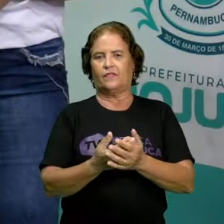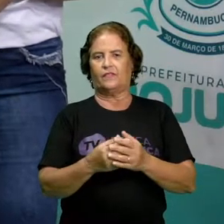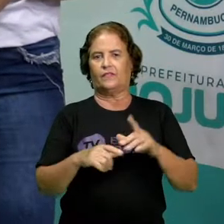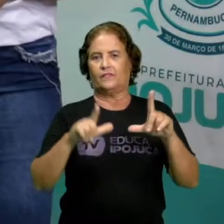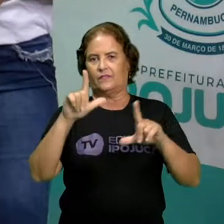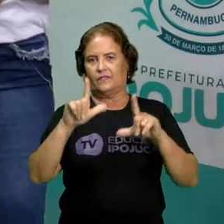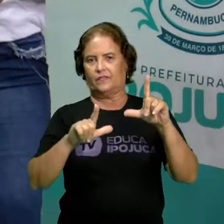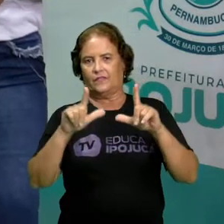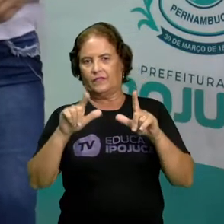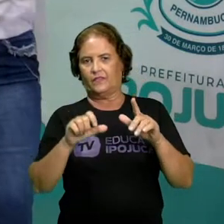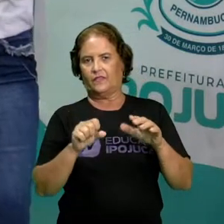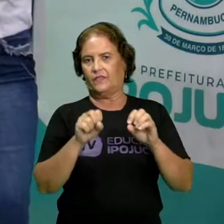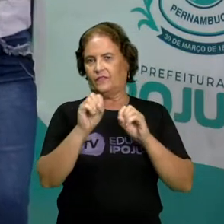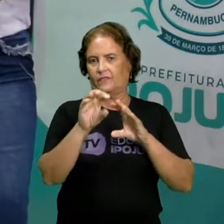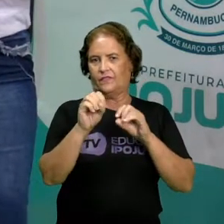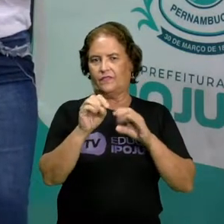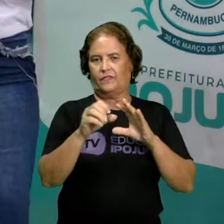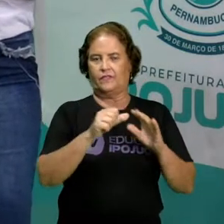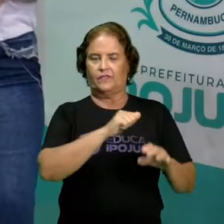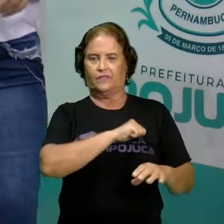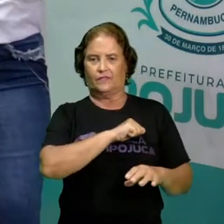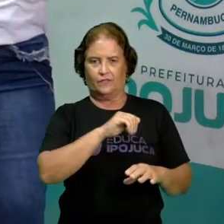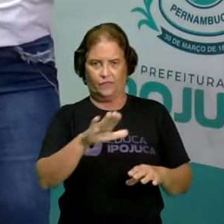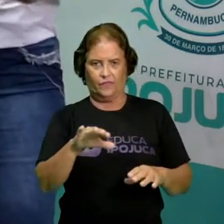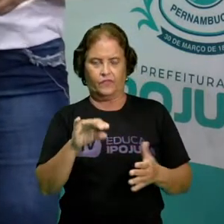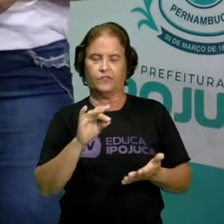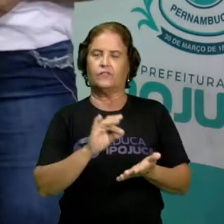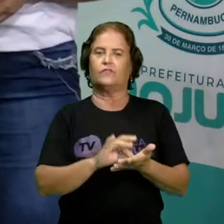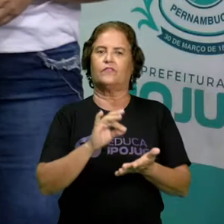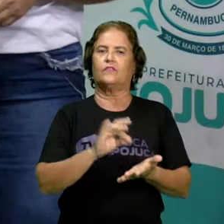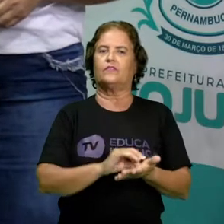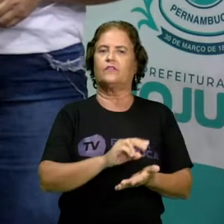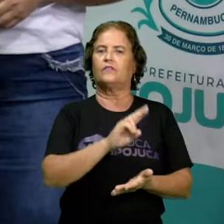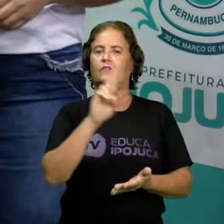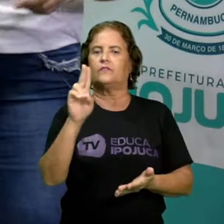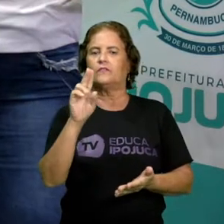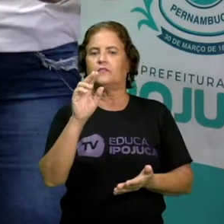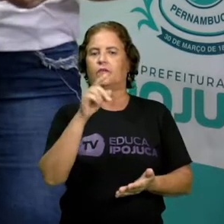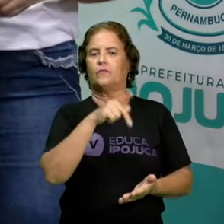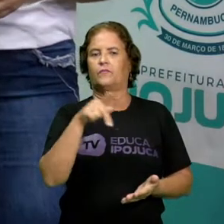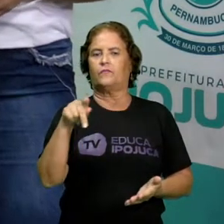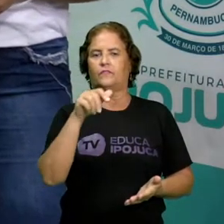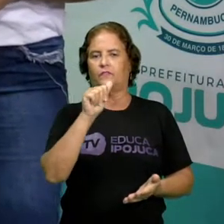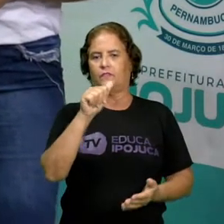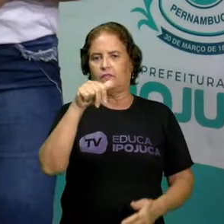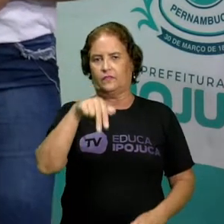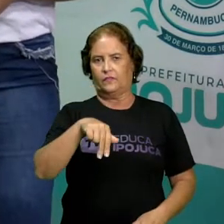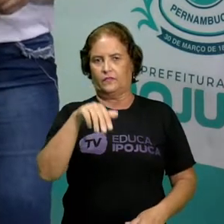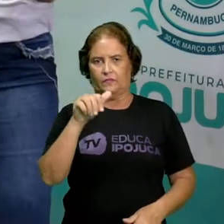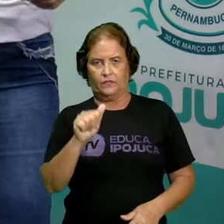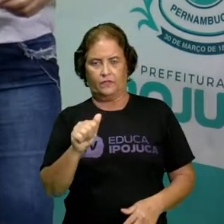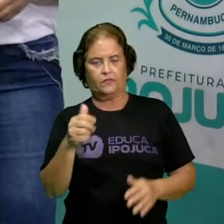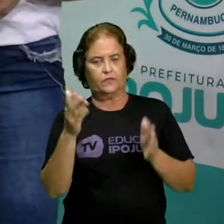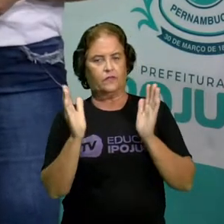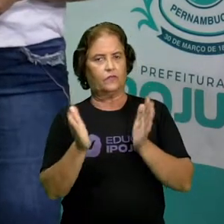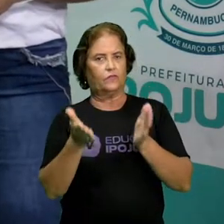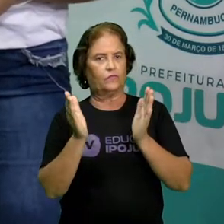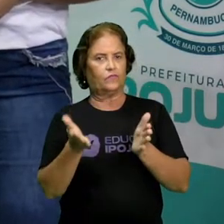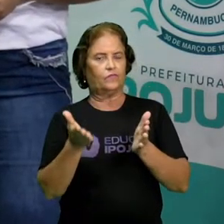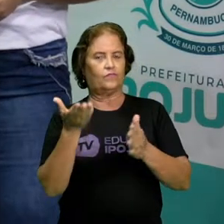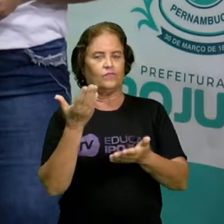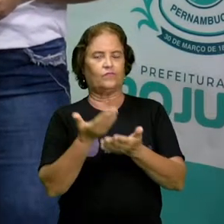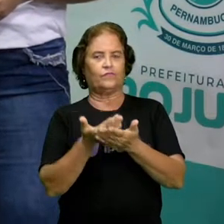Educa e Pojuca. Isso mesmo! O meu nome é Ana e hoje teremos aula de